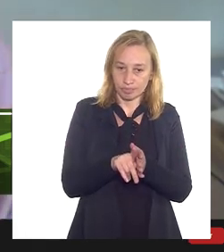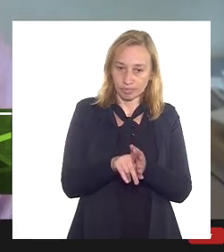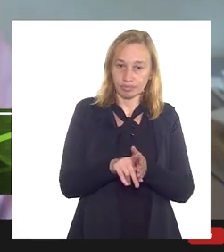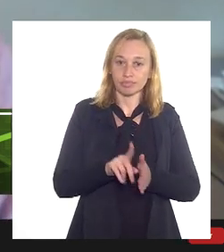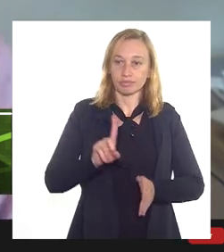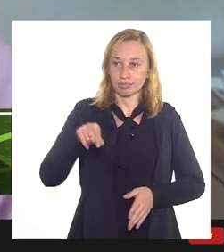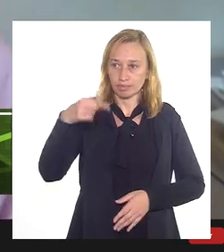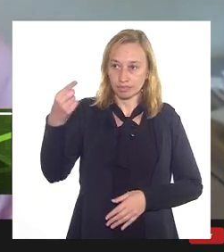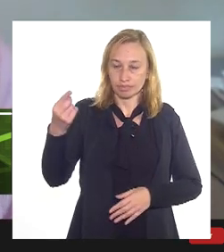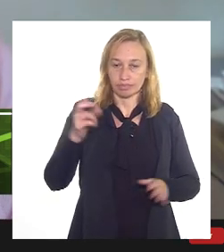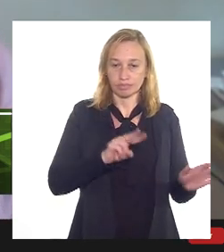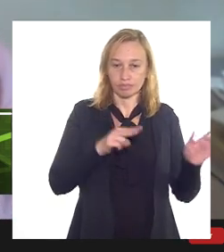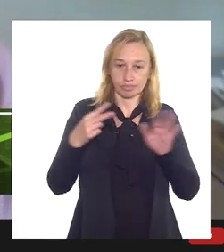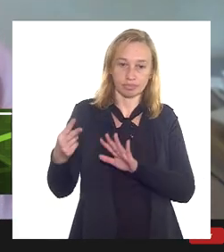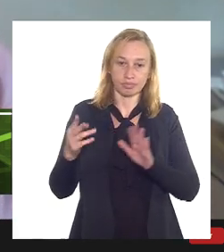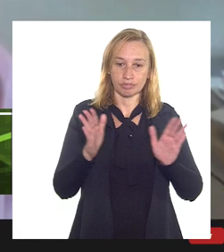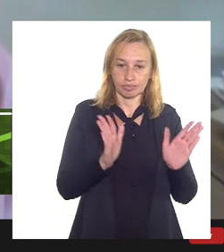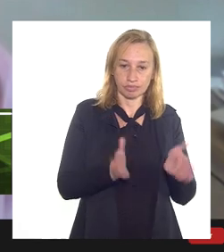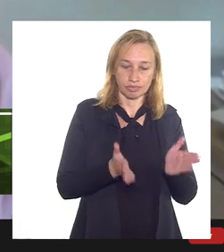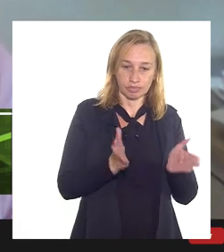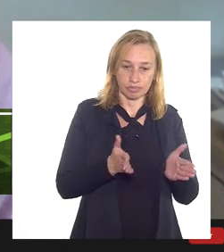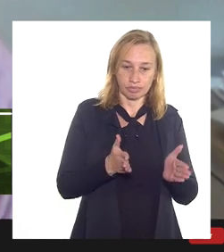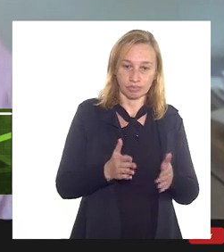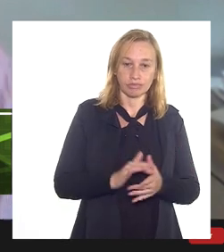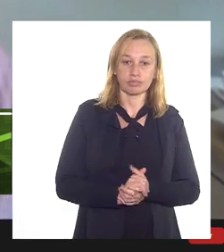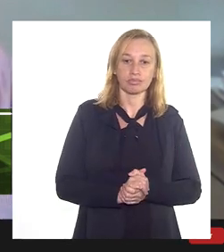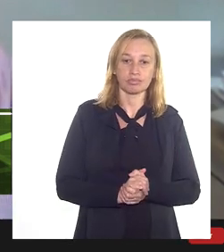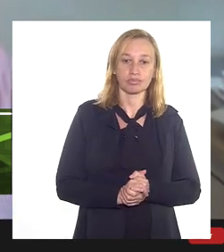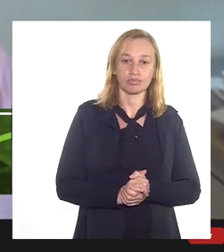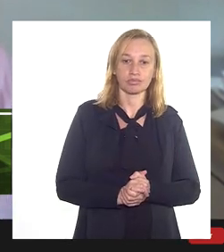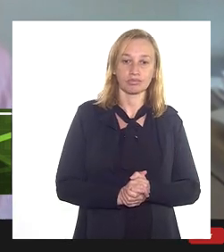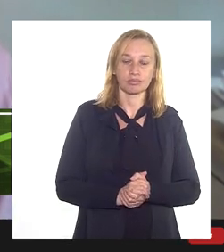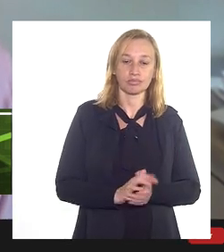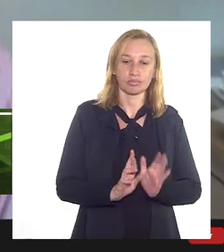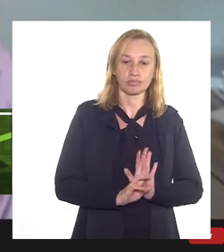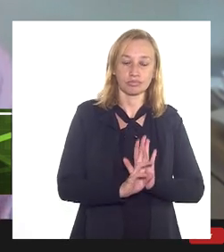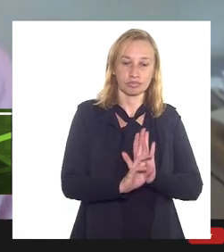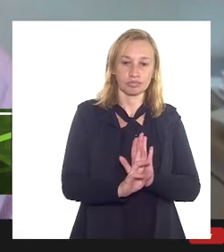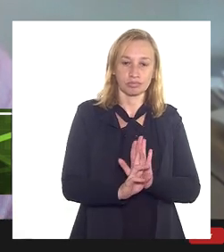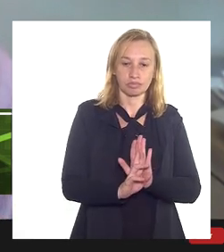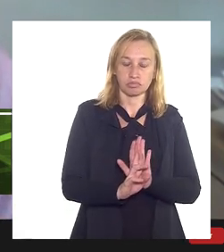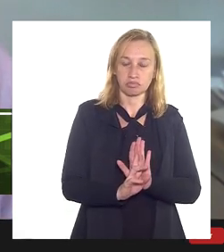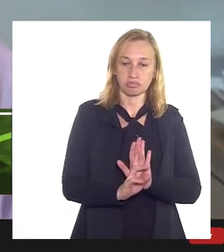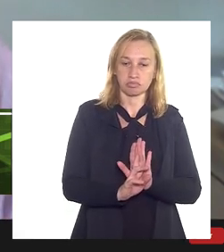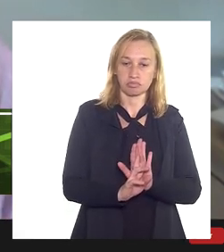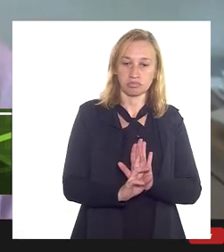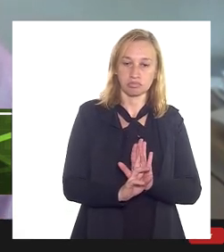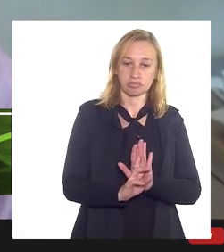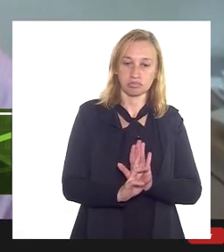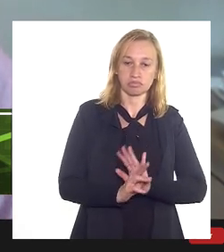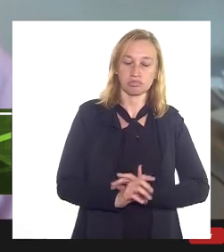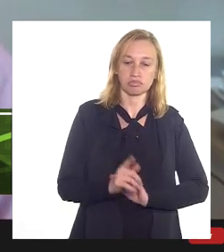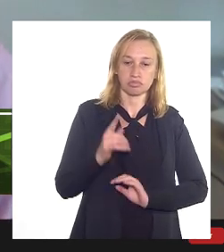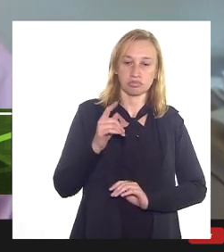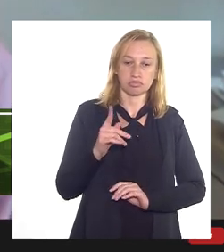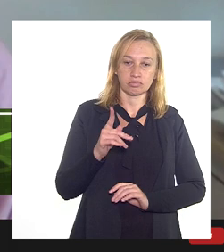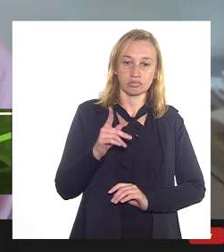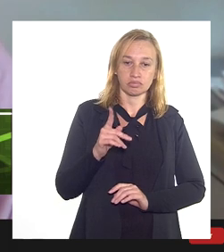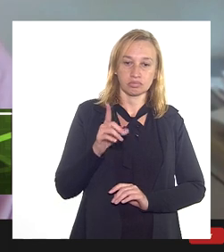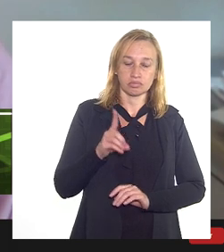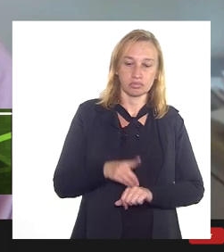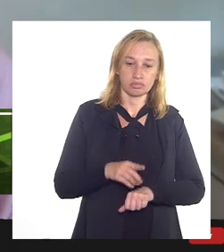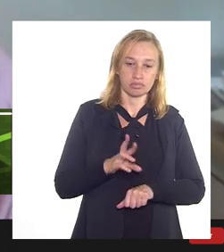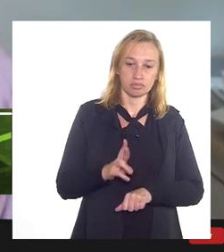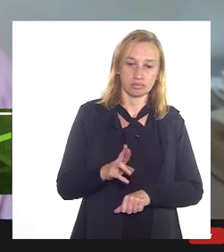outra semana. E hoje ele já mandou um representante que foi o procurador, Dr. Luiz Cláudio